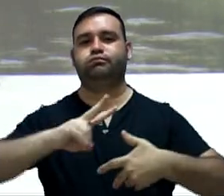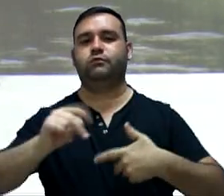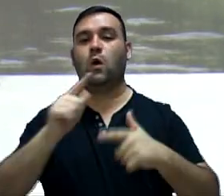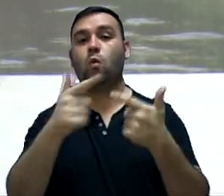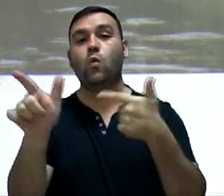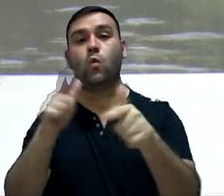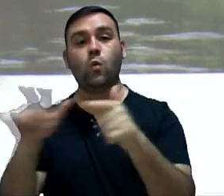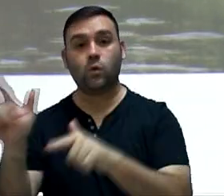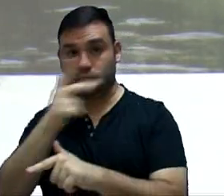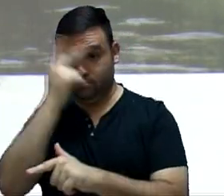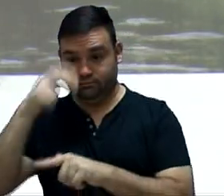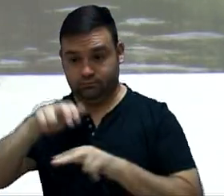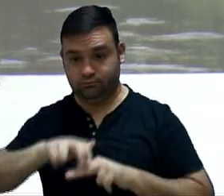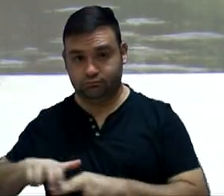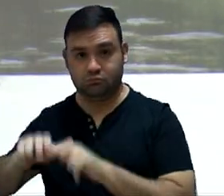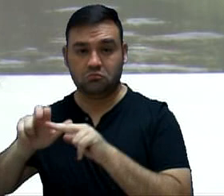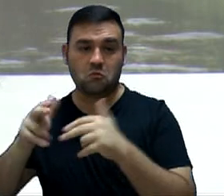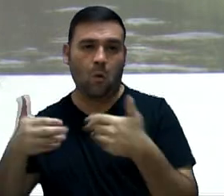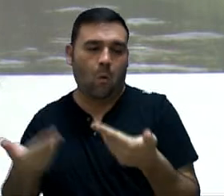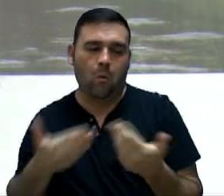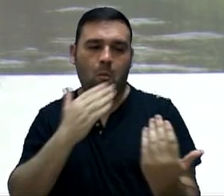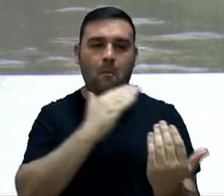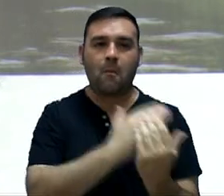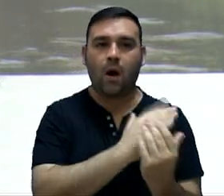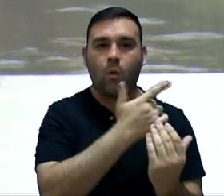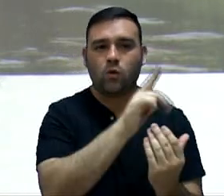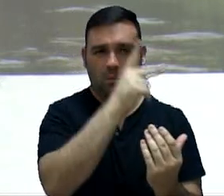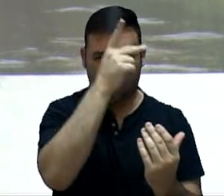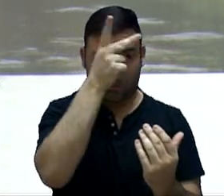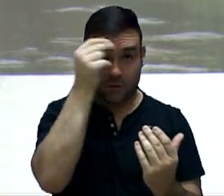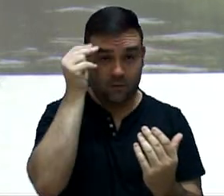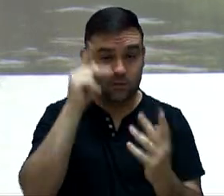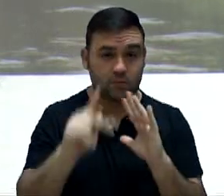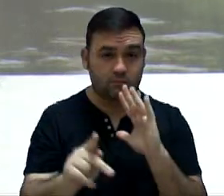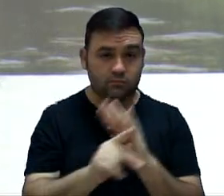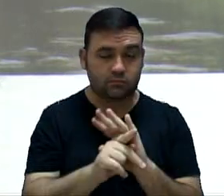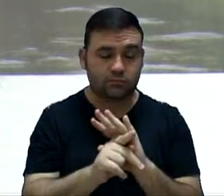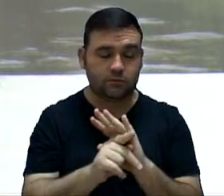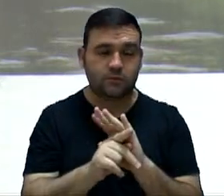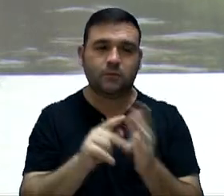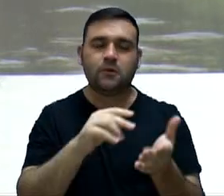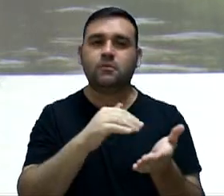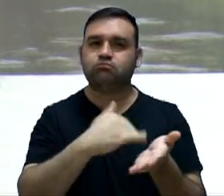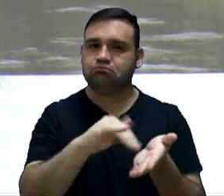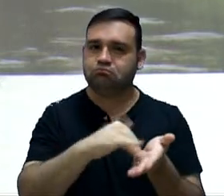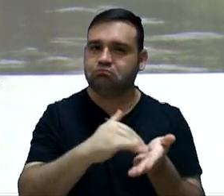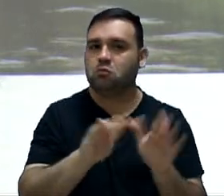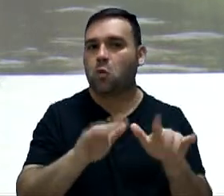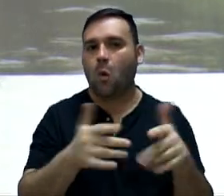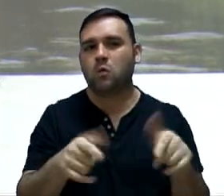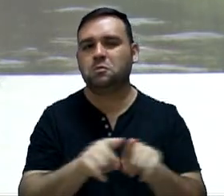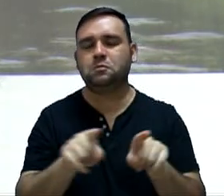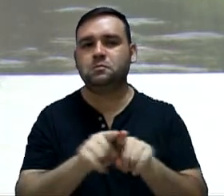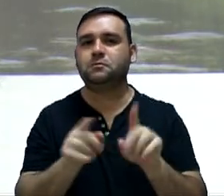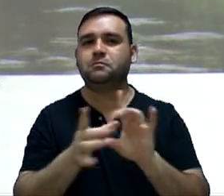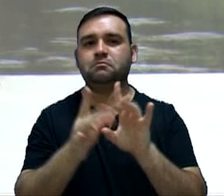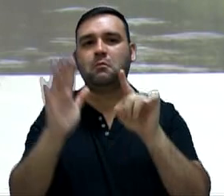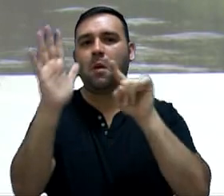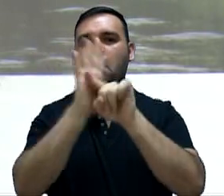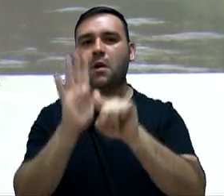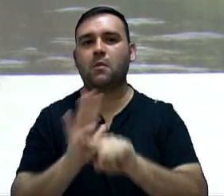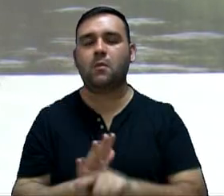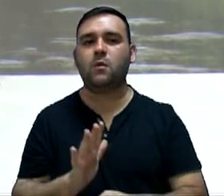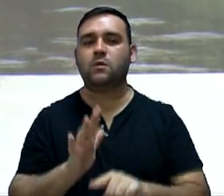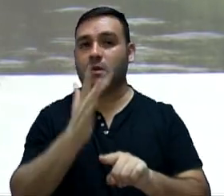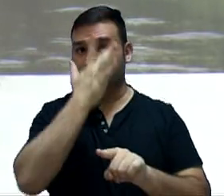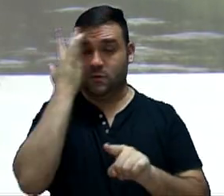outros componentes das outras pastas da Prefeitura Municipal de Sorocaba e também a abertura das perguntas